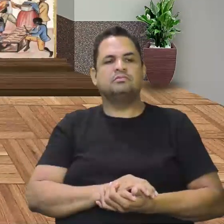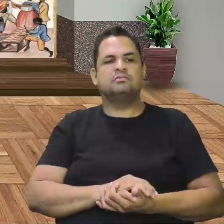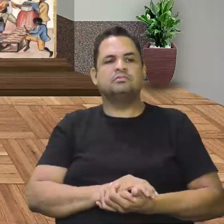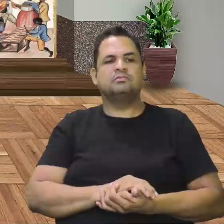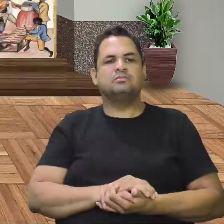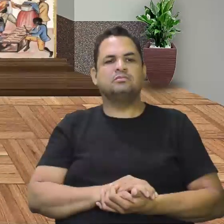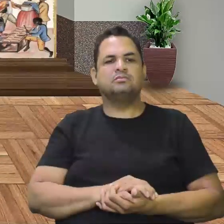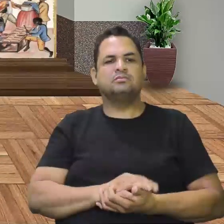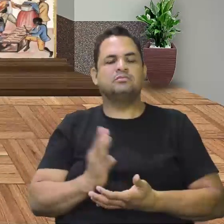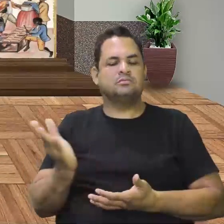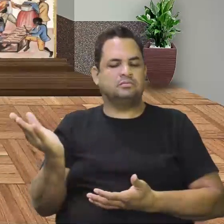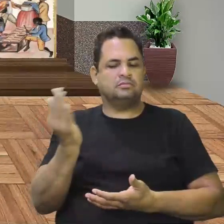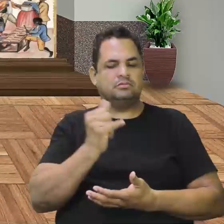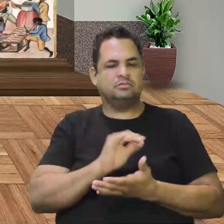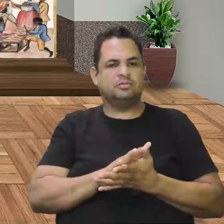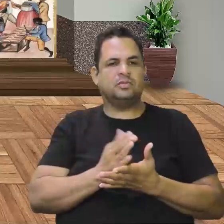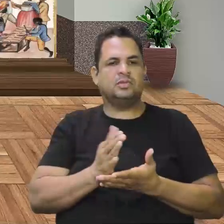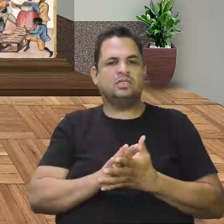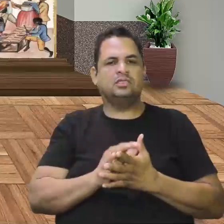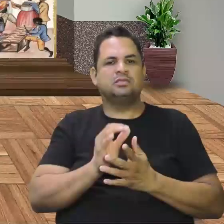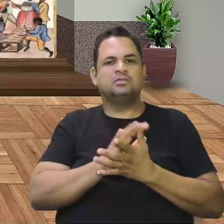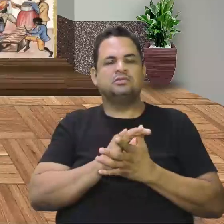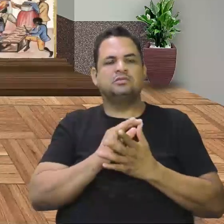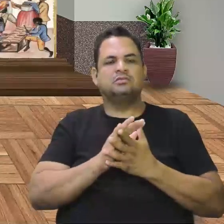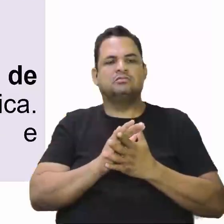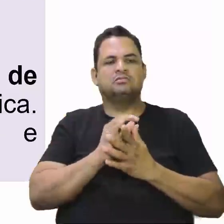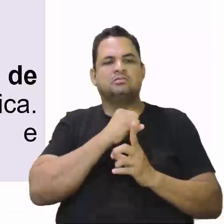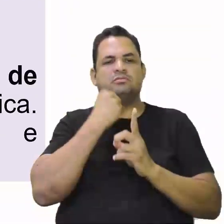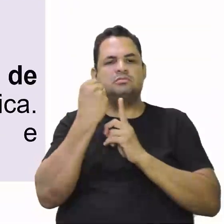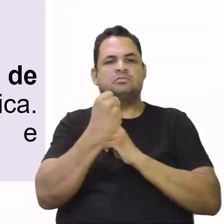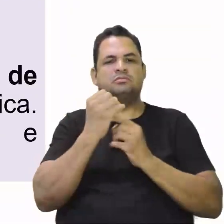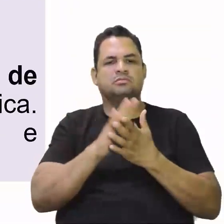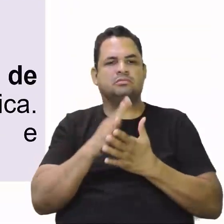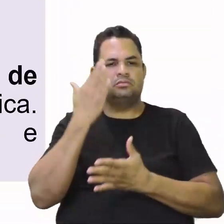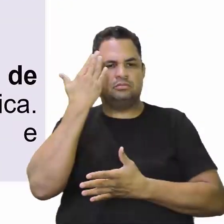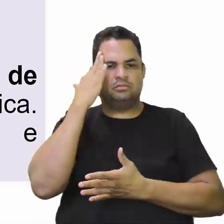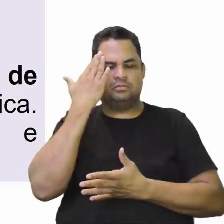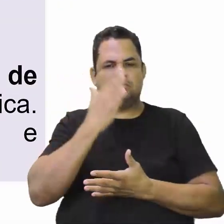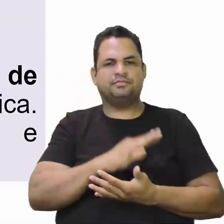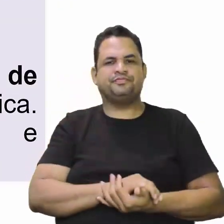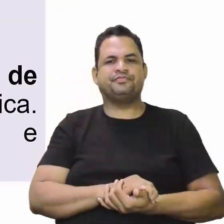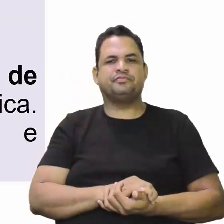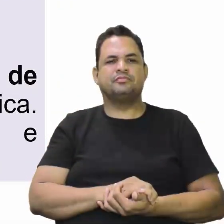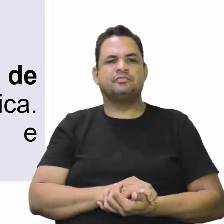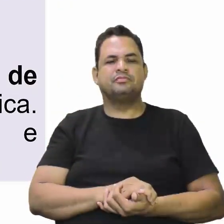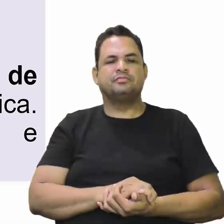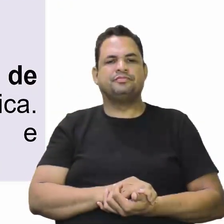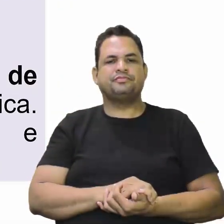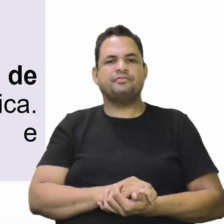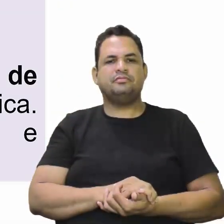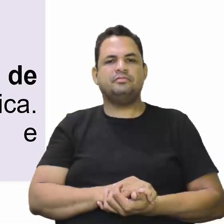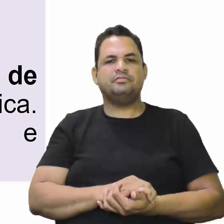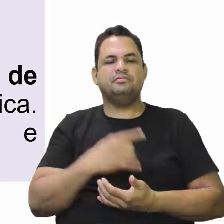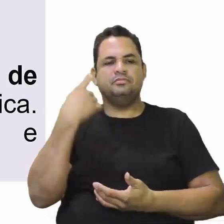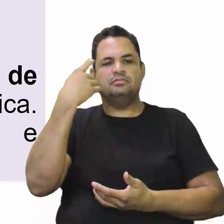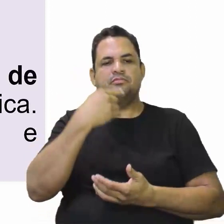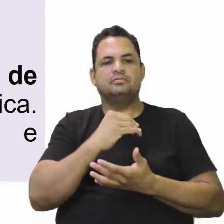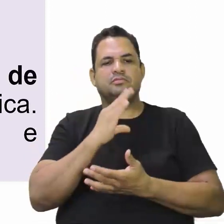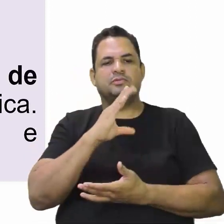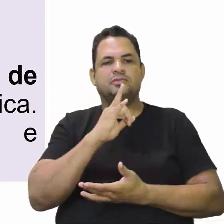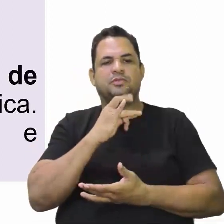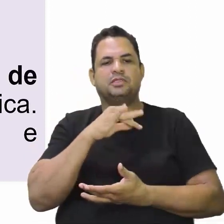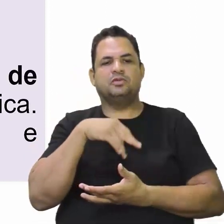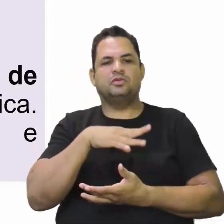Vamos lá ver essa sociedade, para a gente entender bem. Olhem na tela. Os espanhóis, nós temos os chapetões.